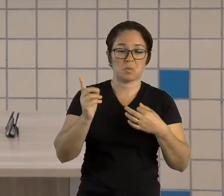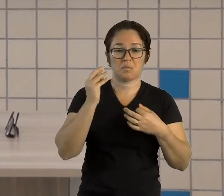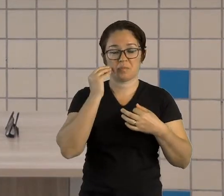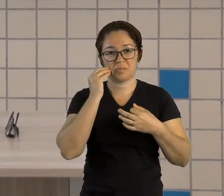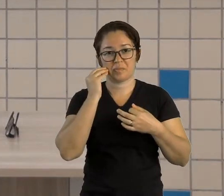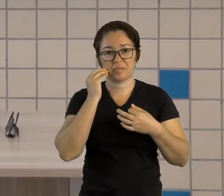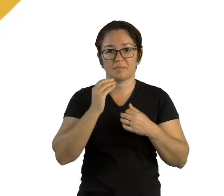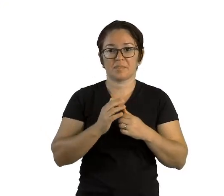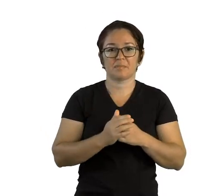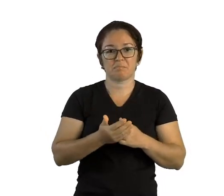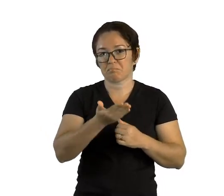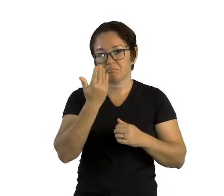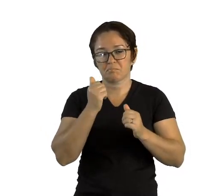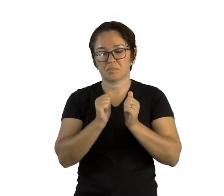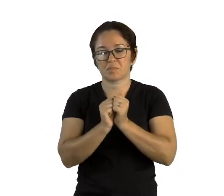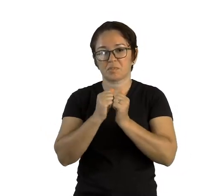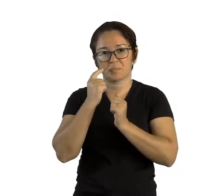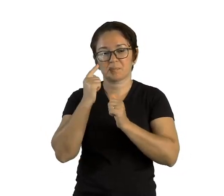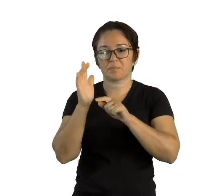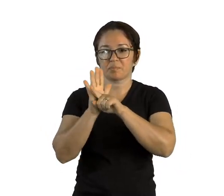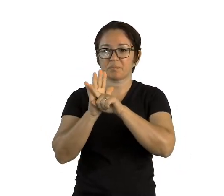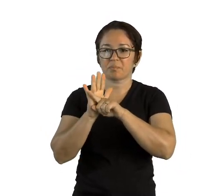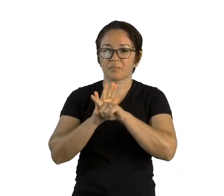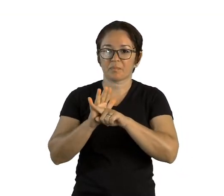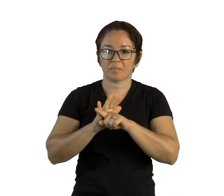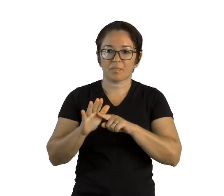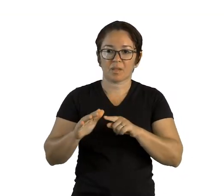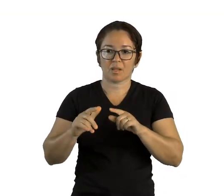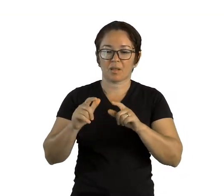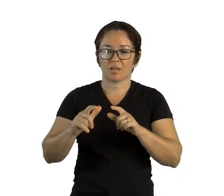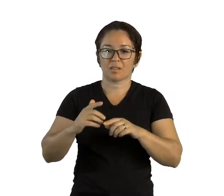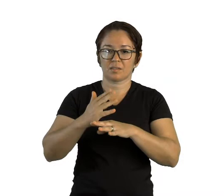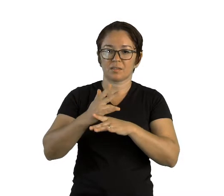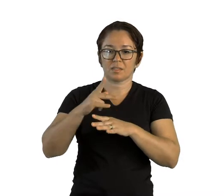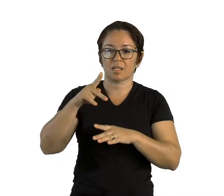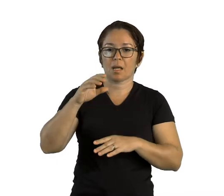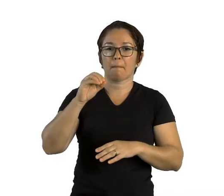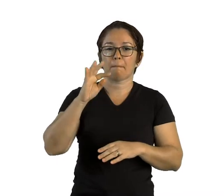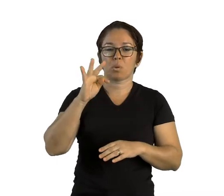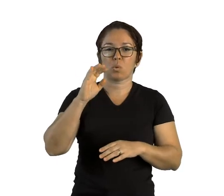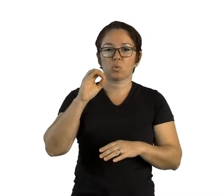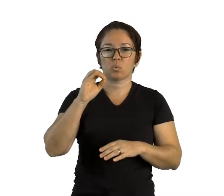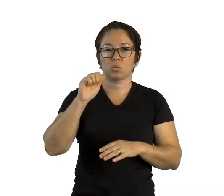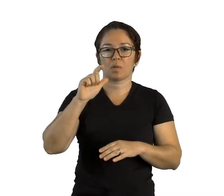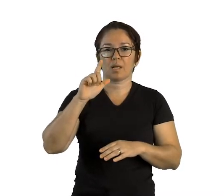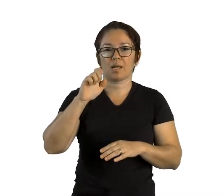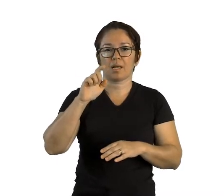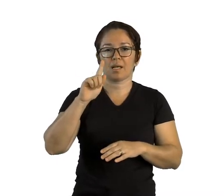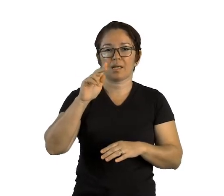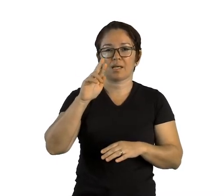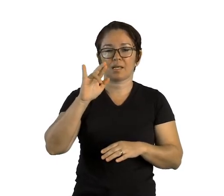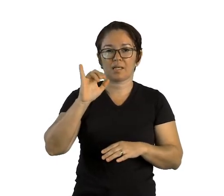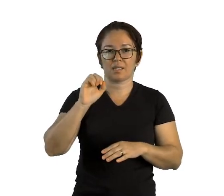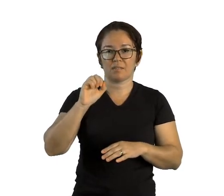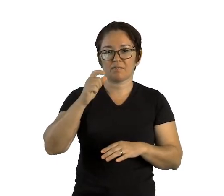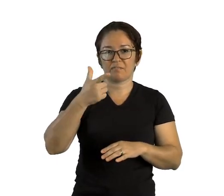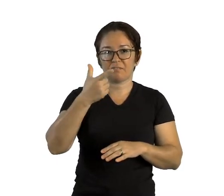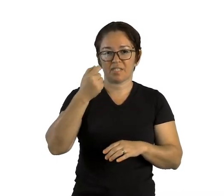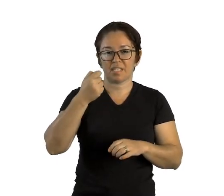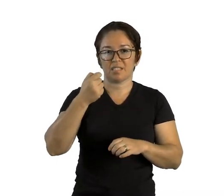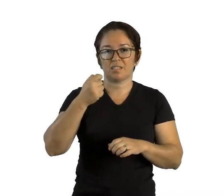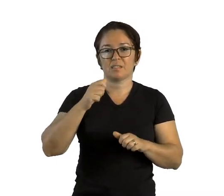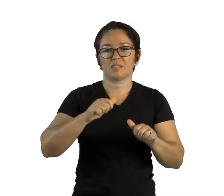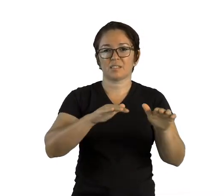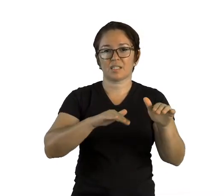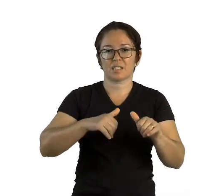Acompanhem comigo. Porto Alegre, 20 de setembro de 2009. Querida Amanda, estou